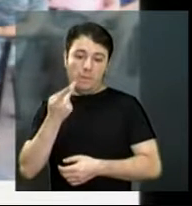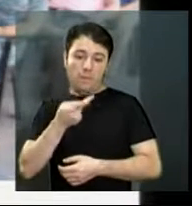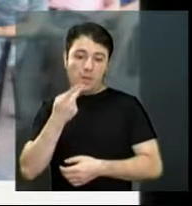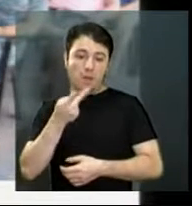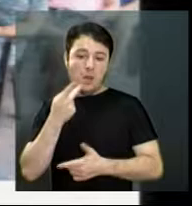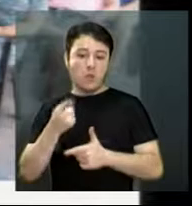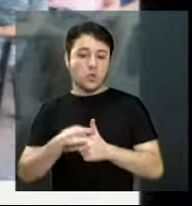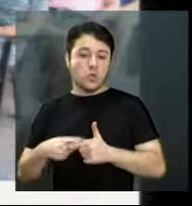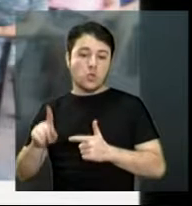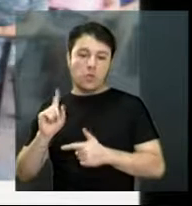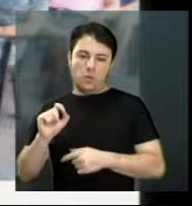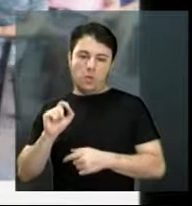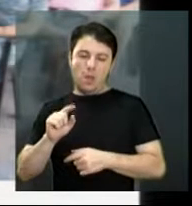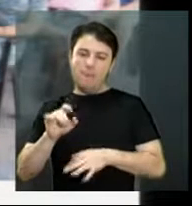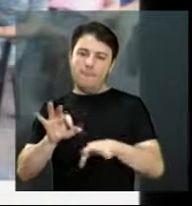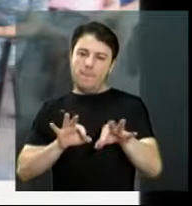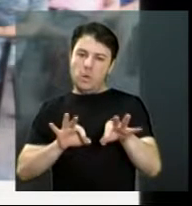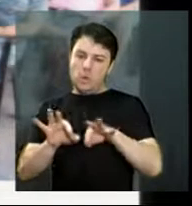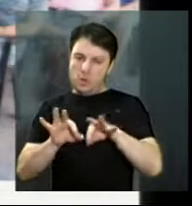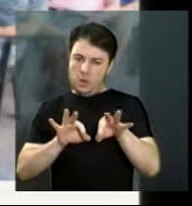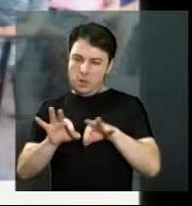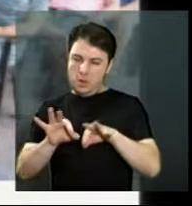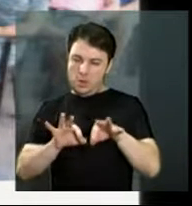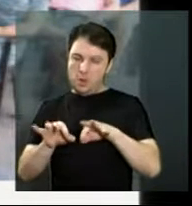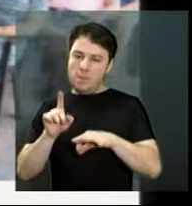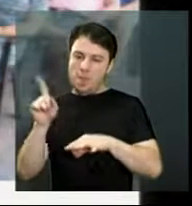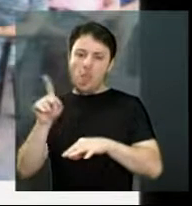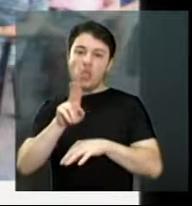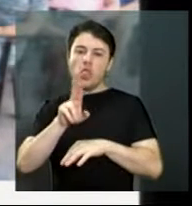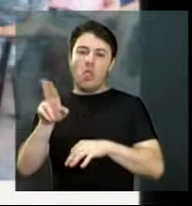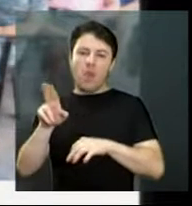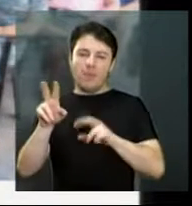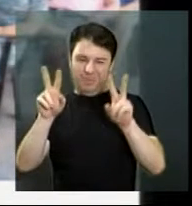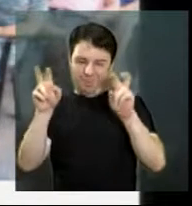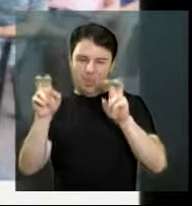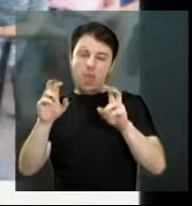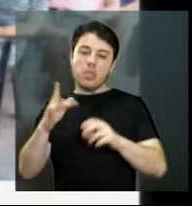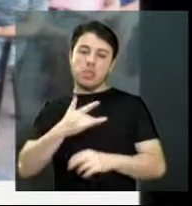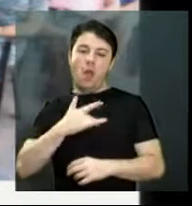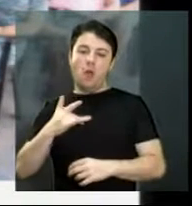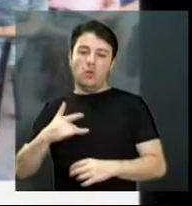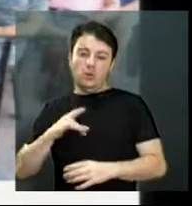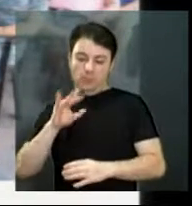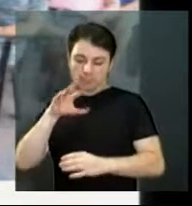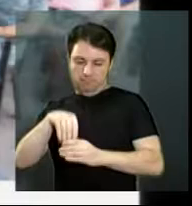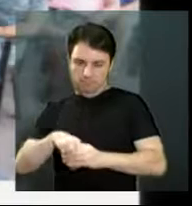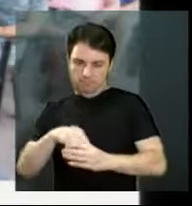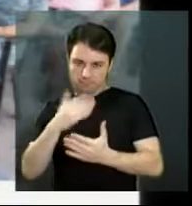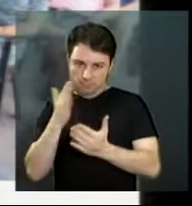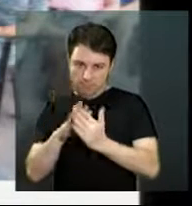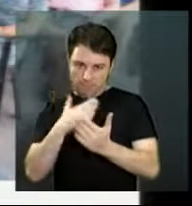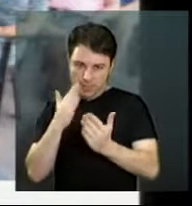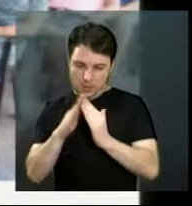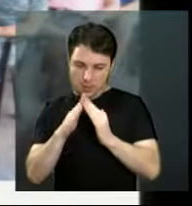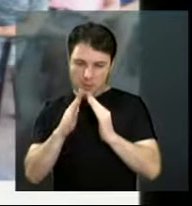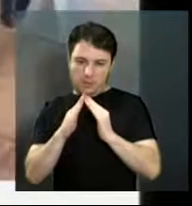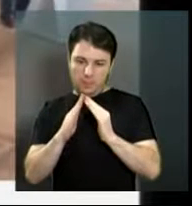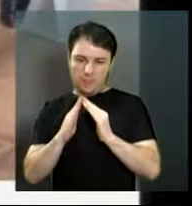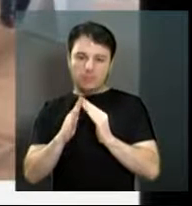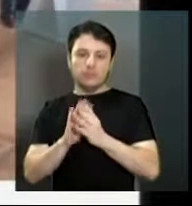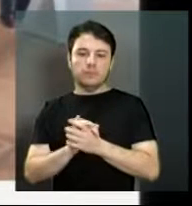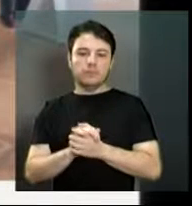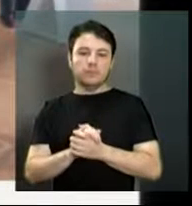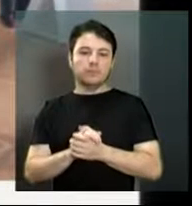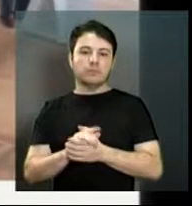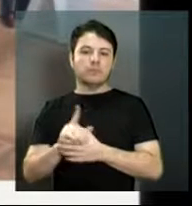para falar da importância do programa Saúde em Casa, lançado hoje na região do Jardim Brasília, na unidade